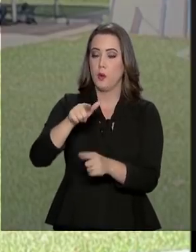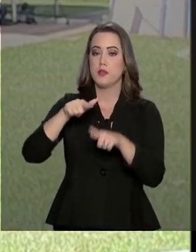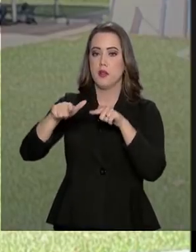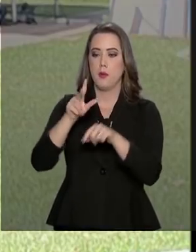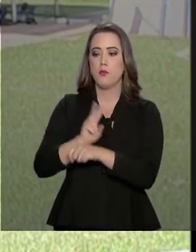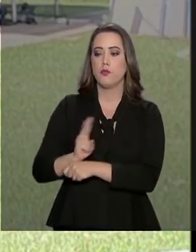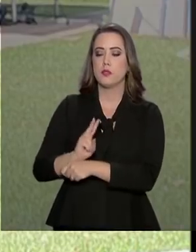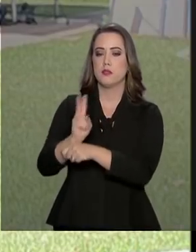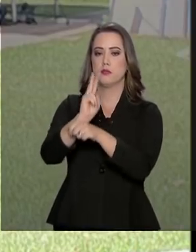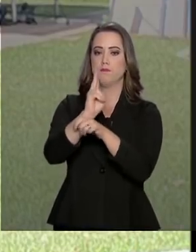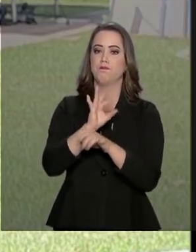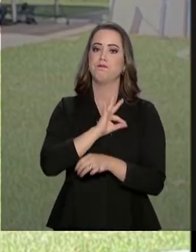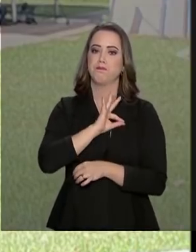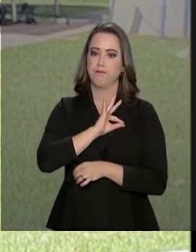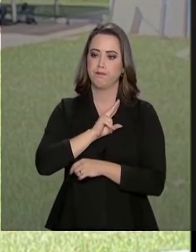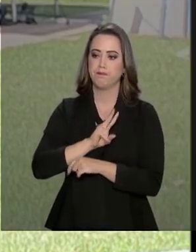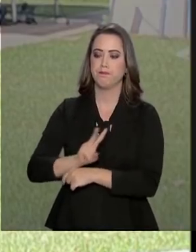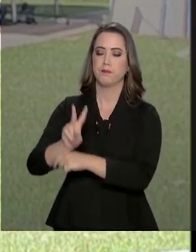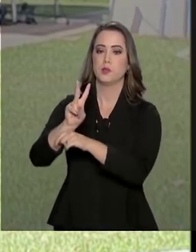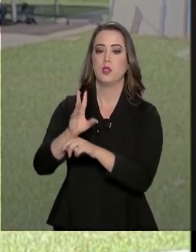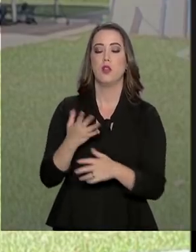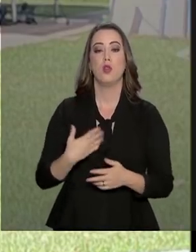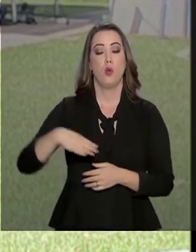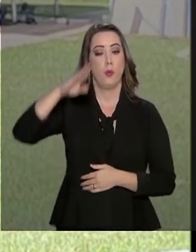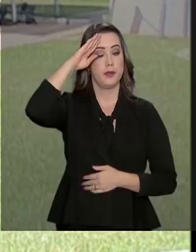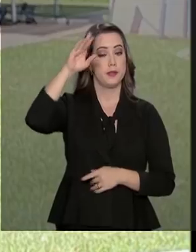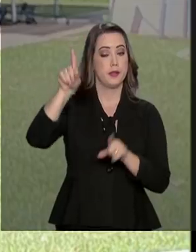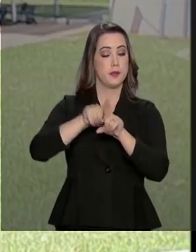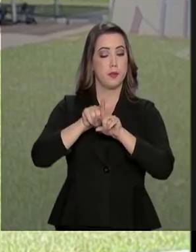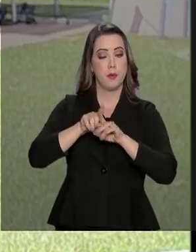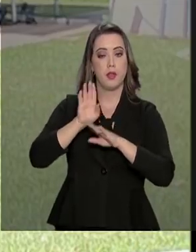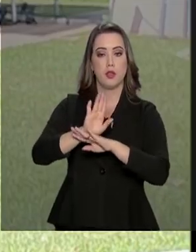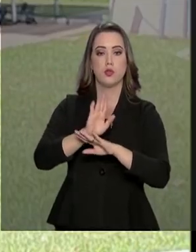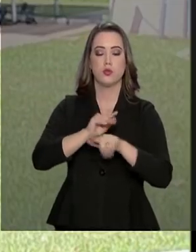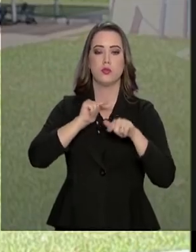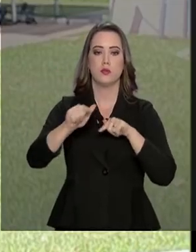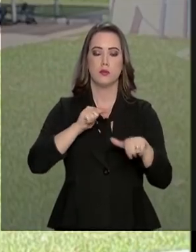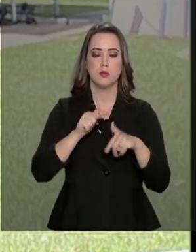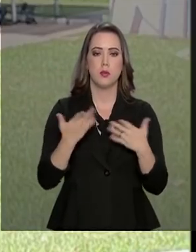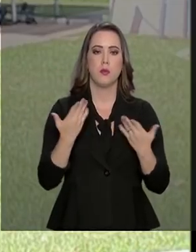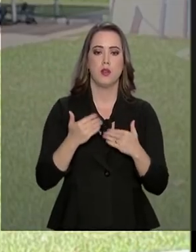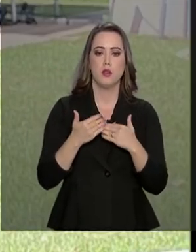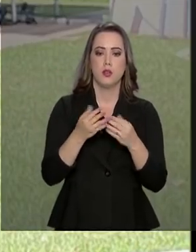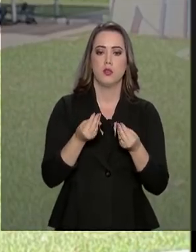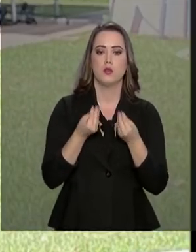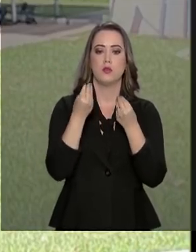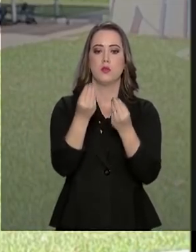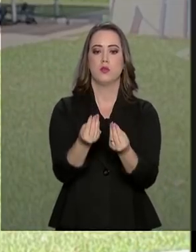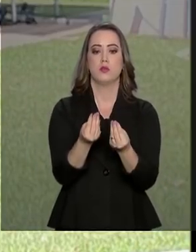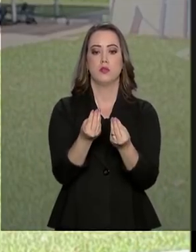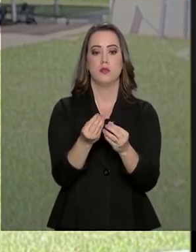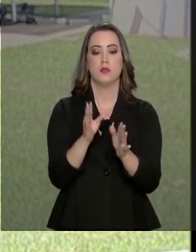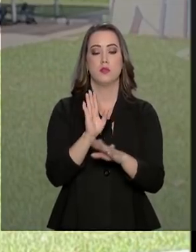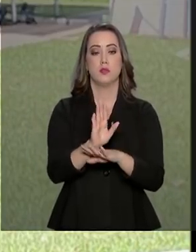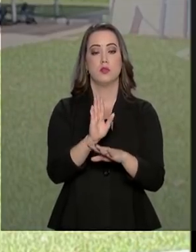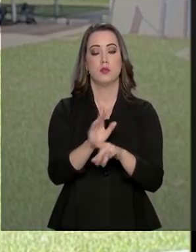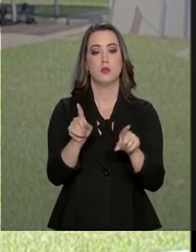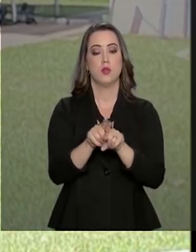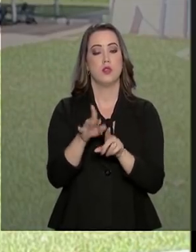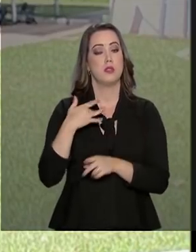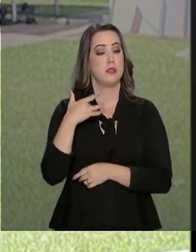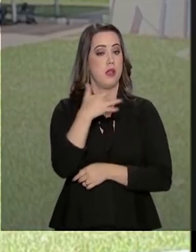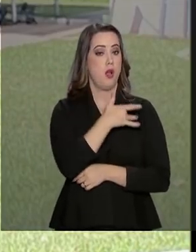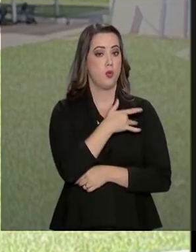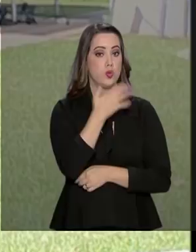policiamento o Exército Brasileiro também colabora nessa operação ela está fornecendo apoio na área de